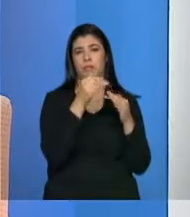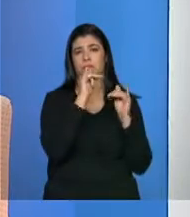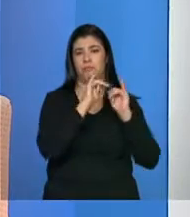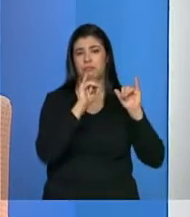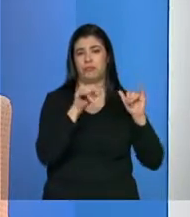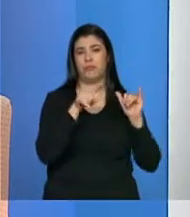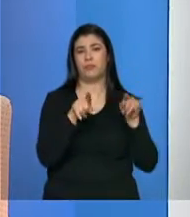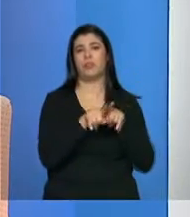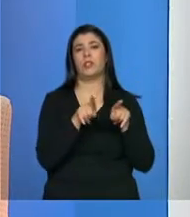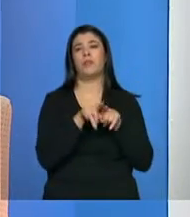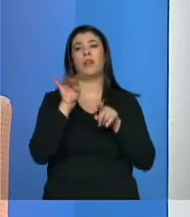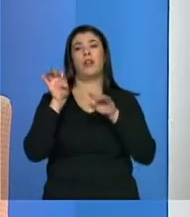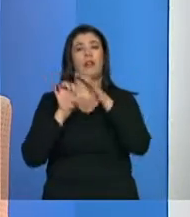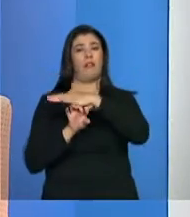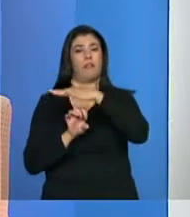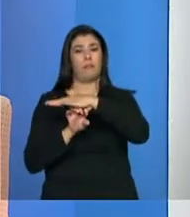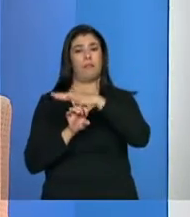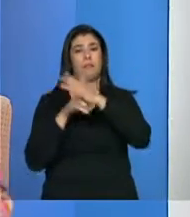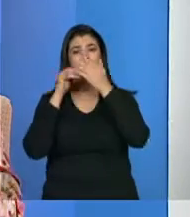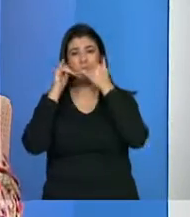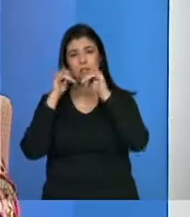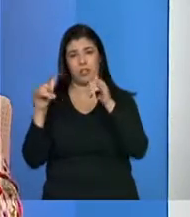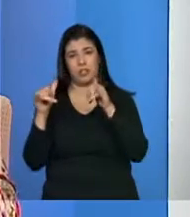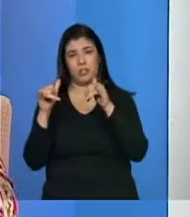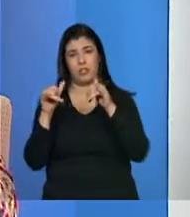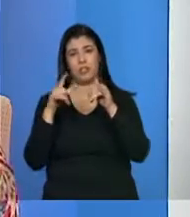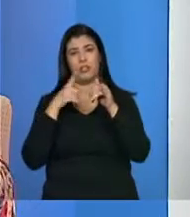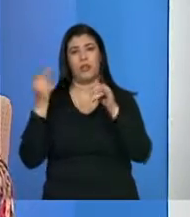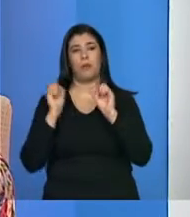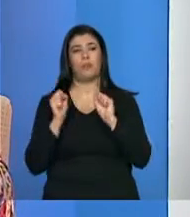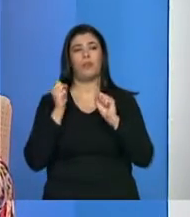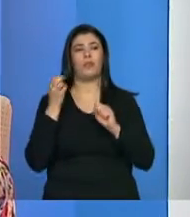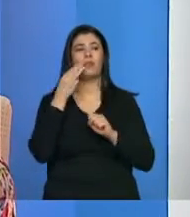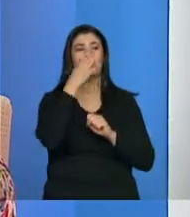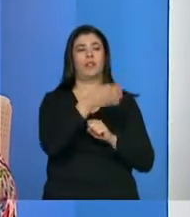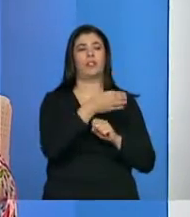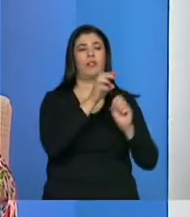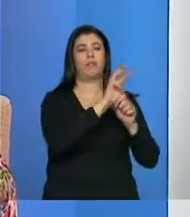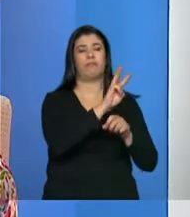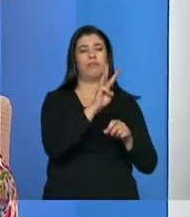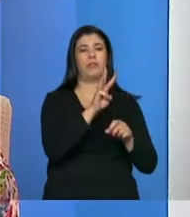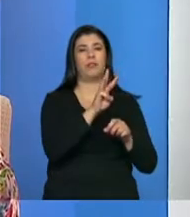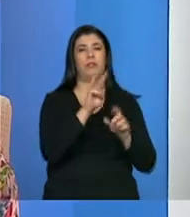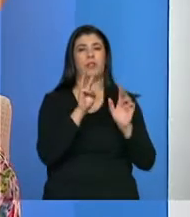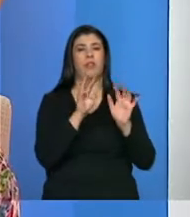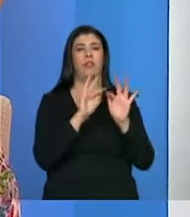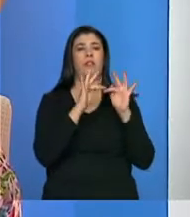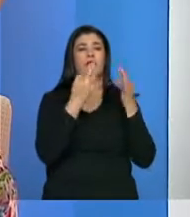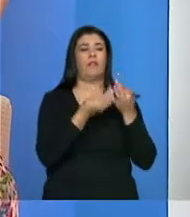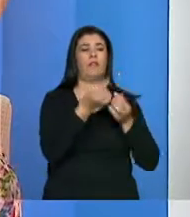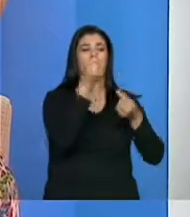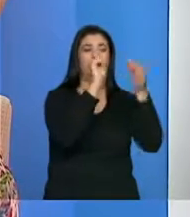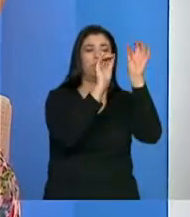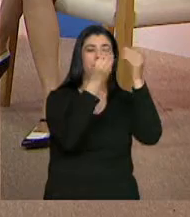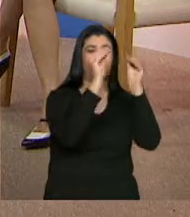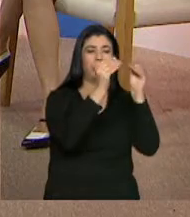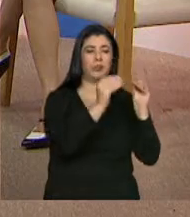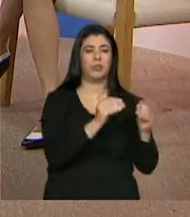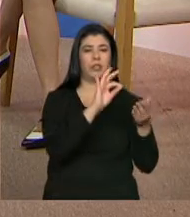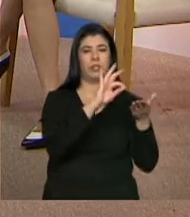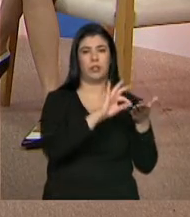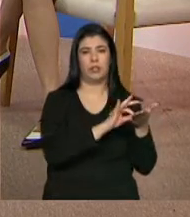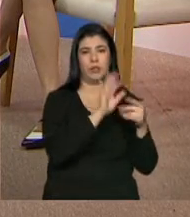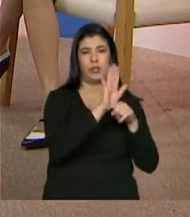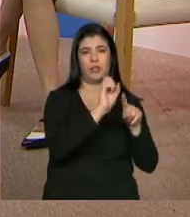o sistema do Cadastro Único online, quer dizer, se a família foi ali na assistência social, há meia hora atrás, fez o seu cadastro,